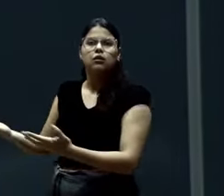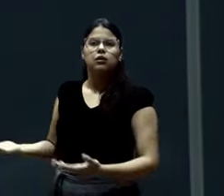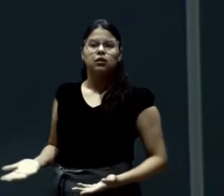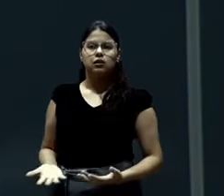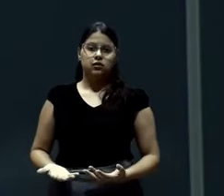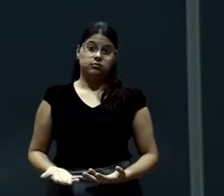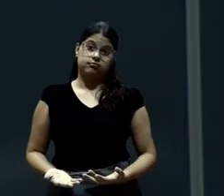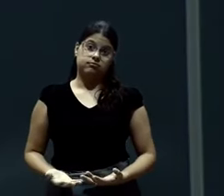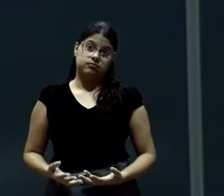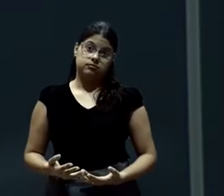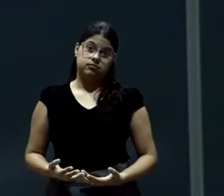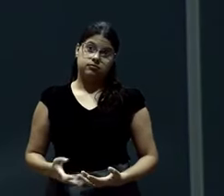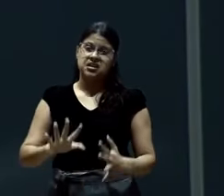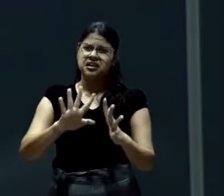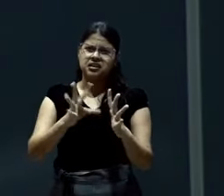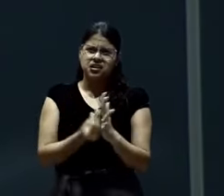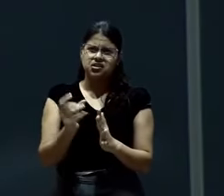Igreja não é se ajuntar.